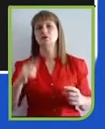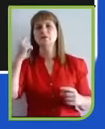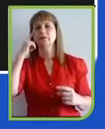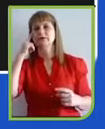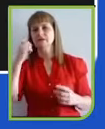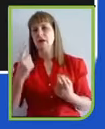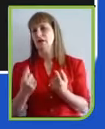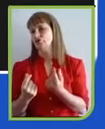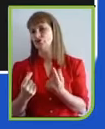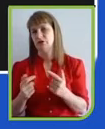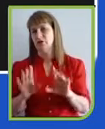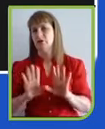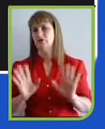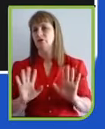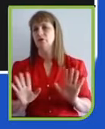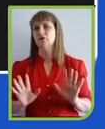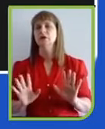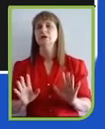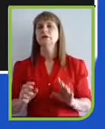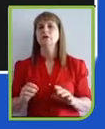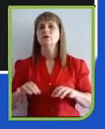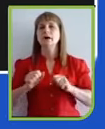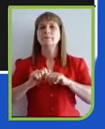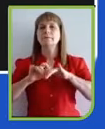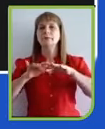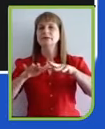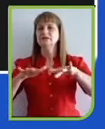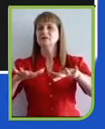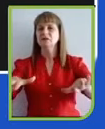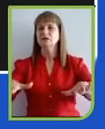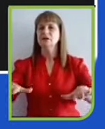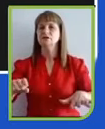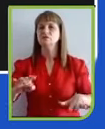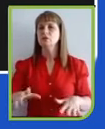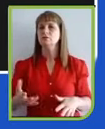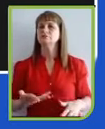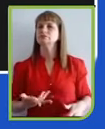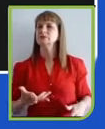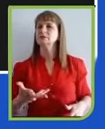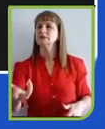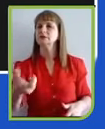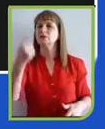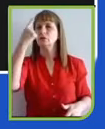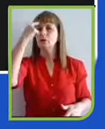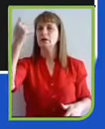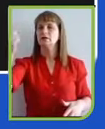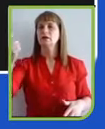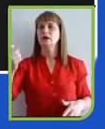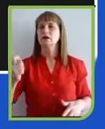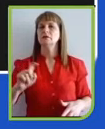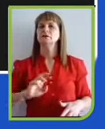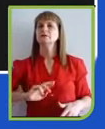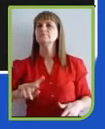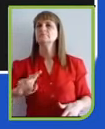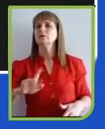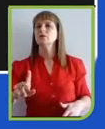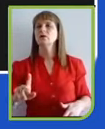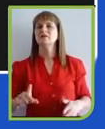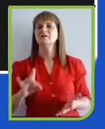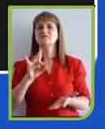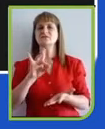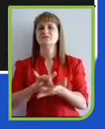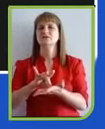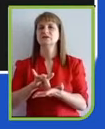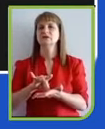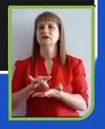pandemia só acelerou essa ideia de que não mais será legítimo o lucro que